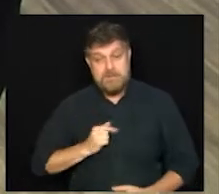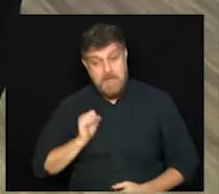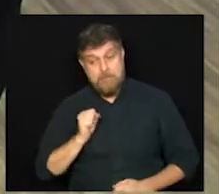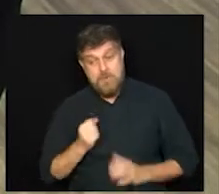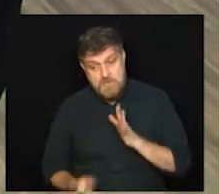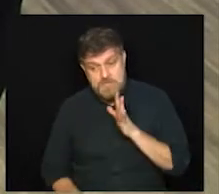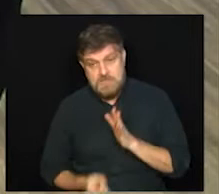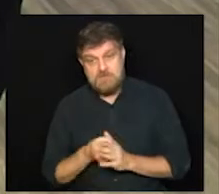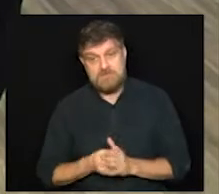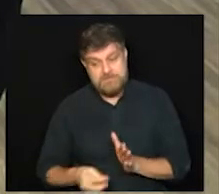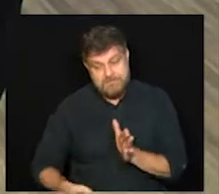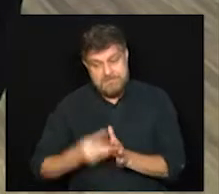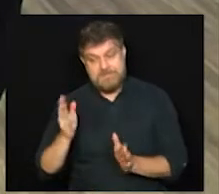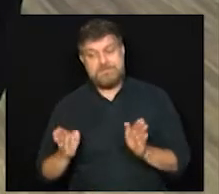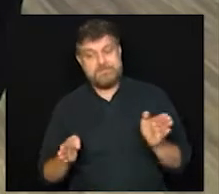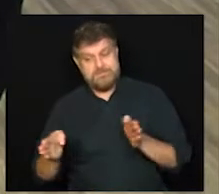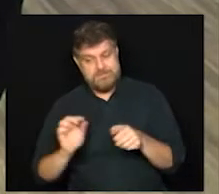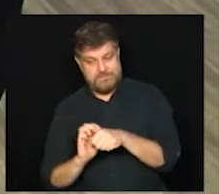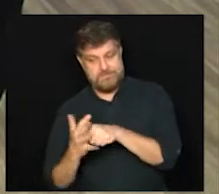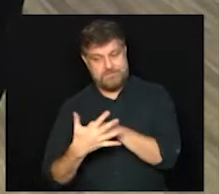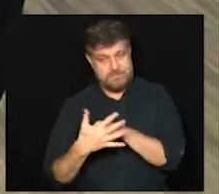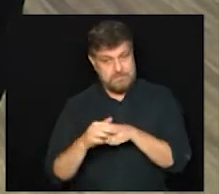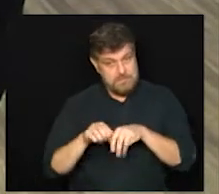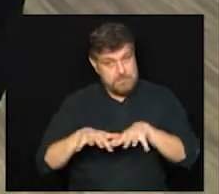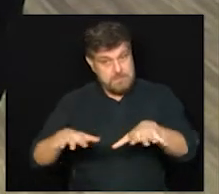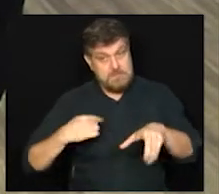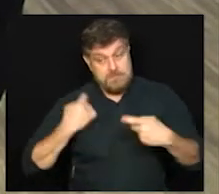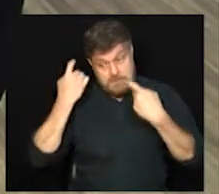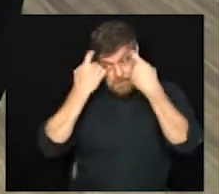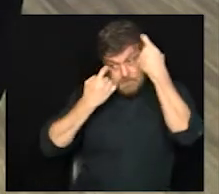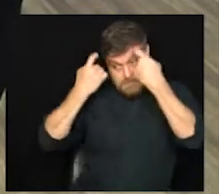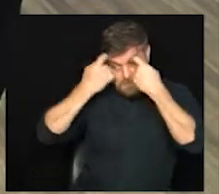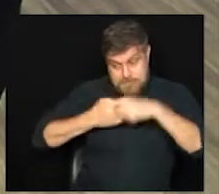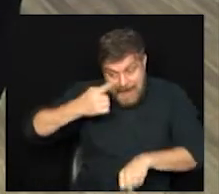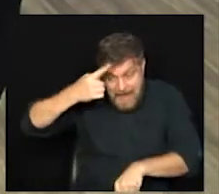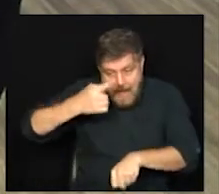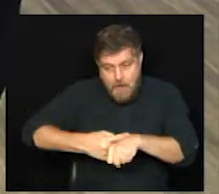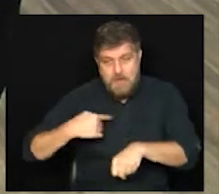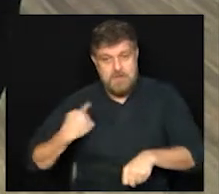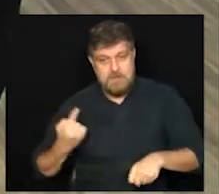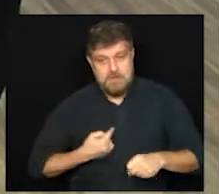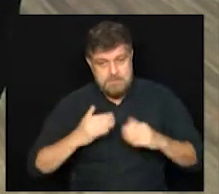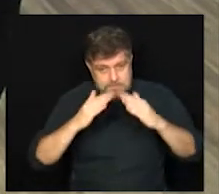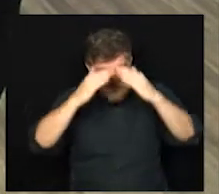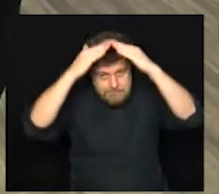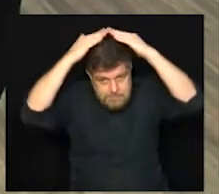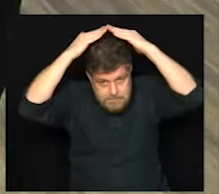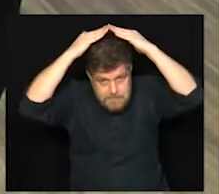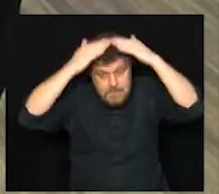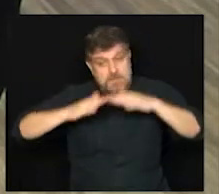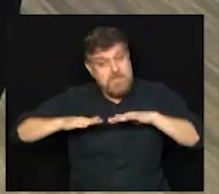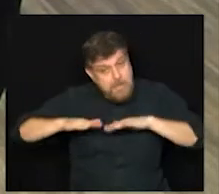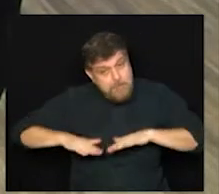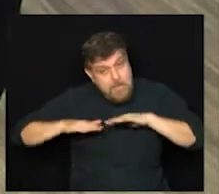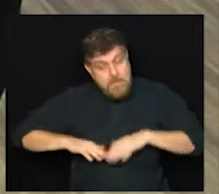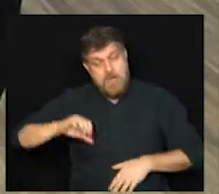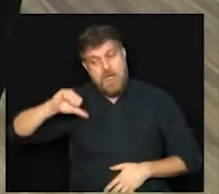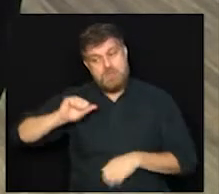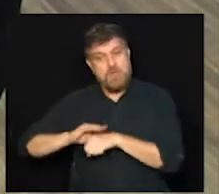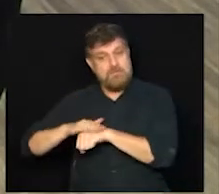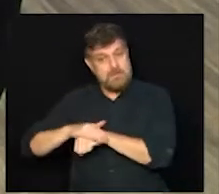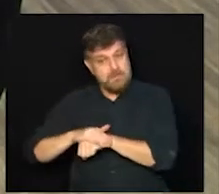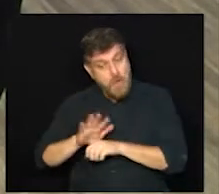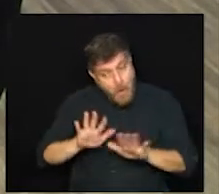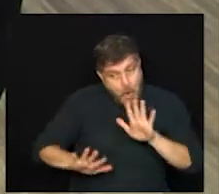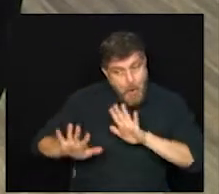onda chegando, então é algo que preocupa bastante. Então, agora é o momento da gente continuar nos cuidando para